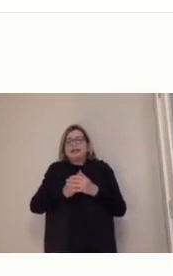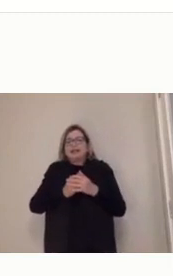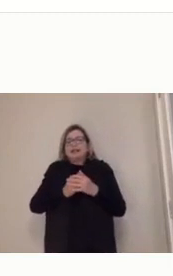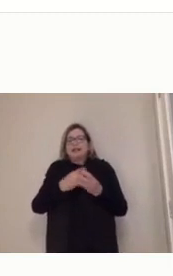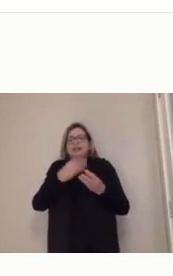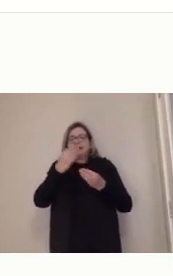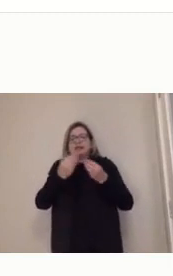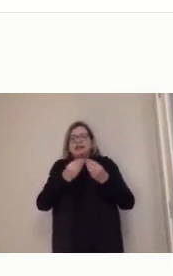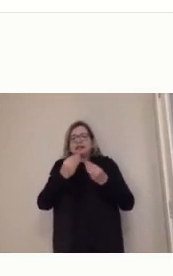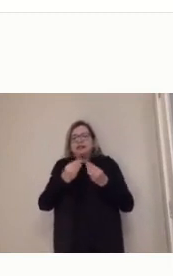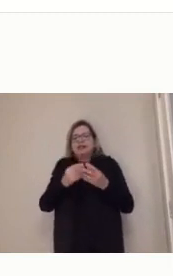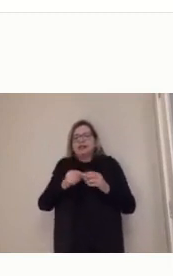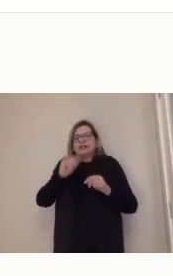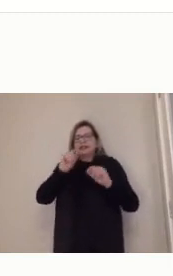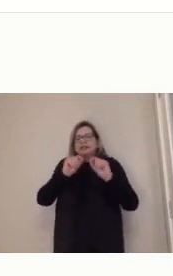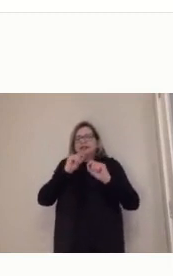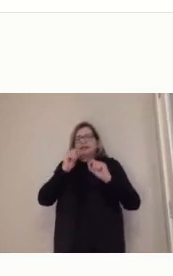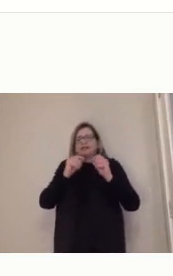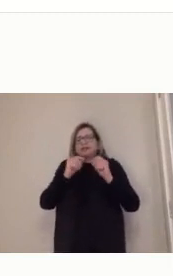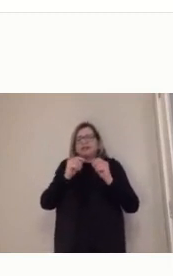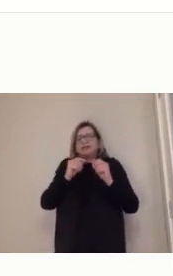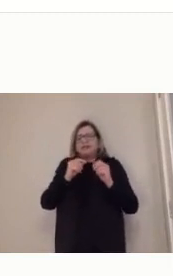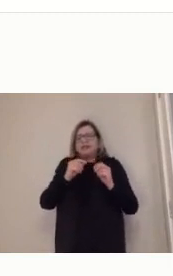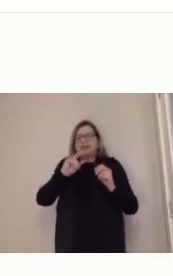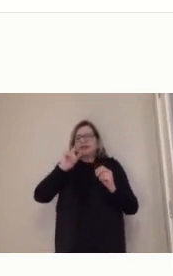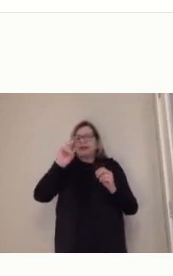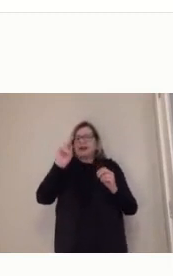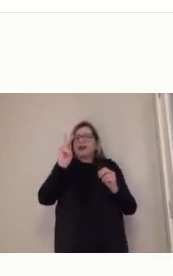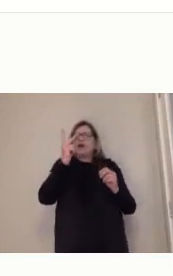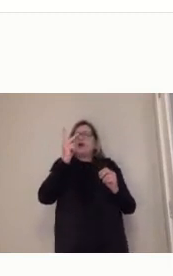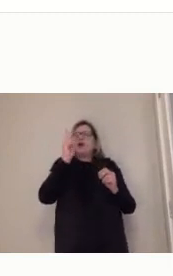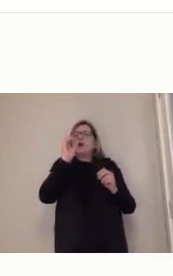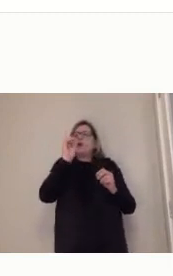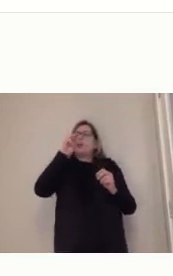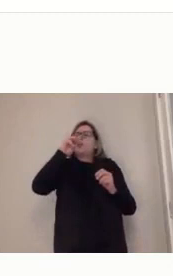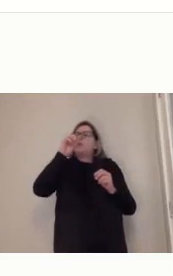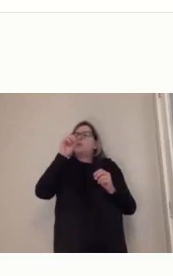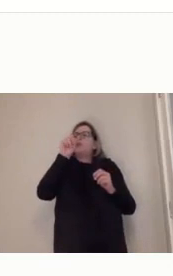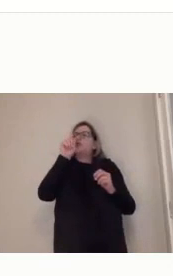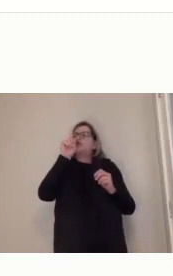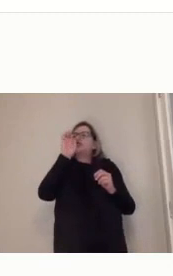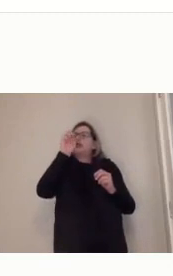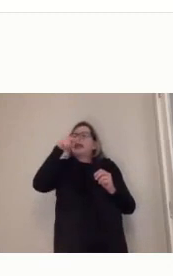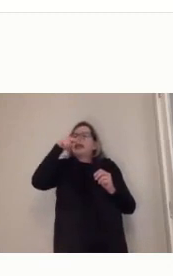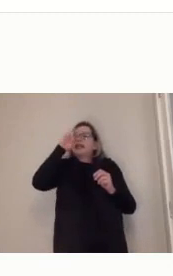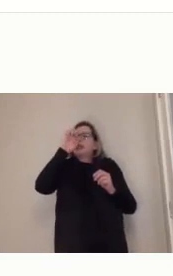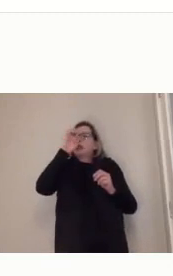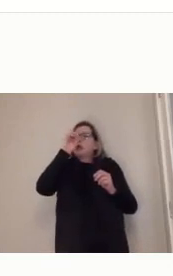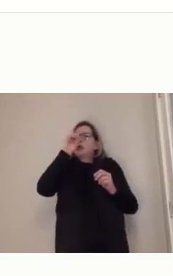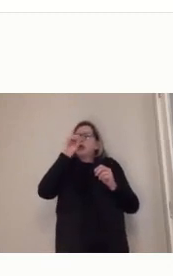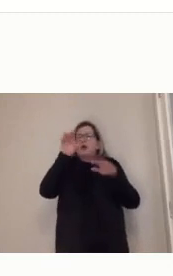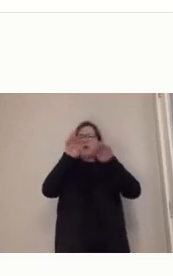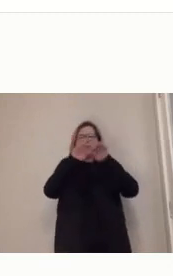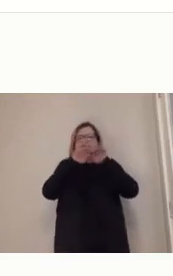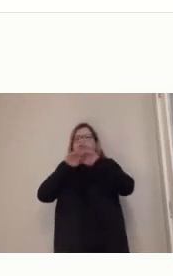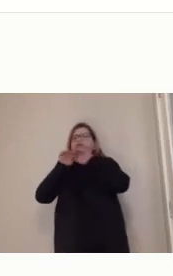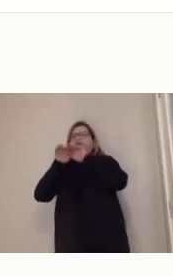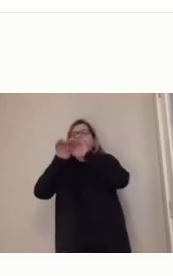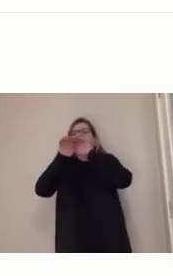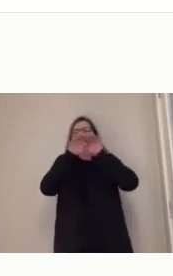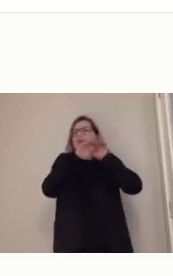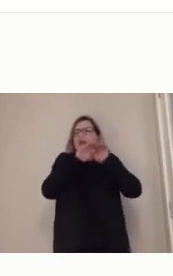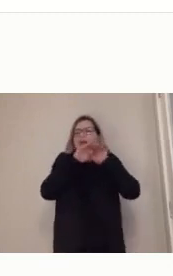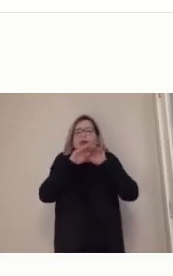a homogeneidade, ela é burra, ela não pode acontecer, tudo que é homogêneo, ela não, ela não